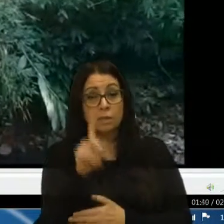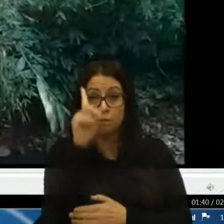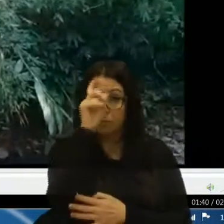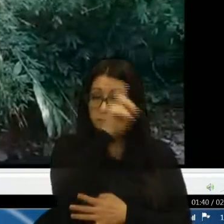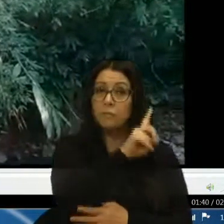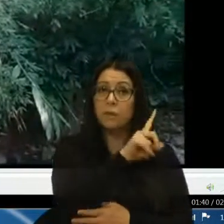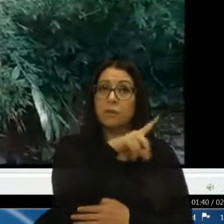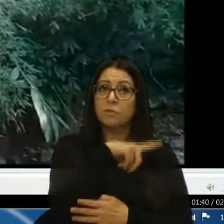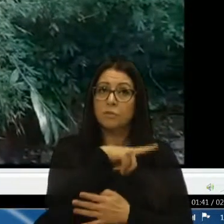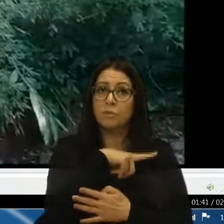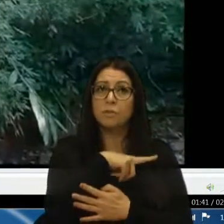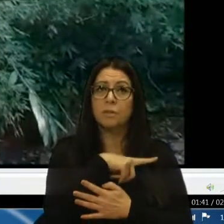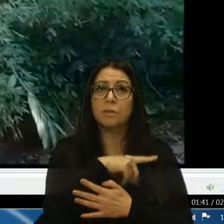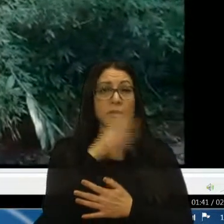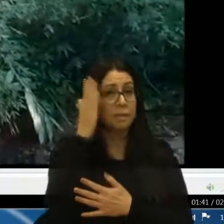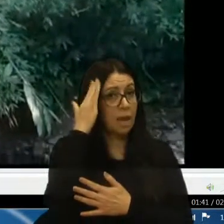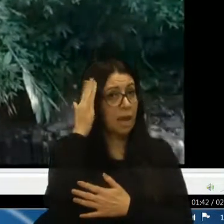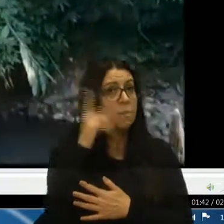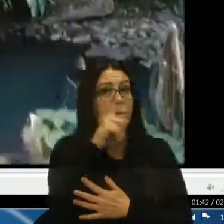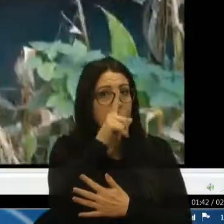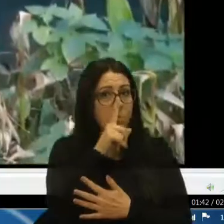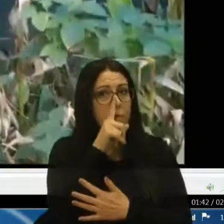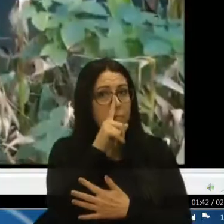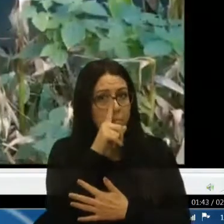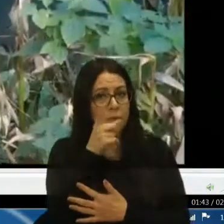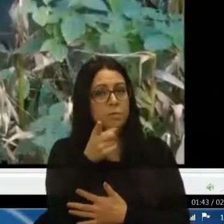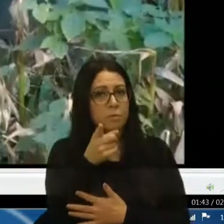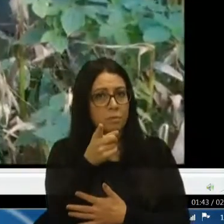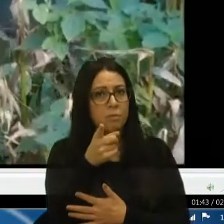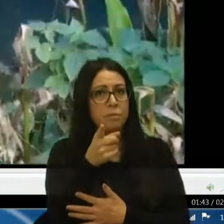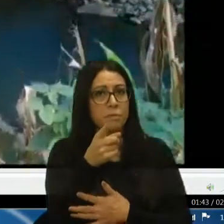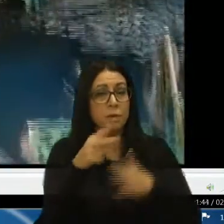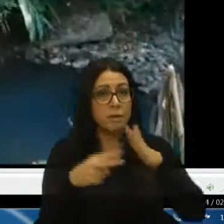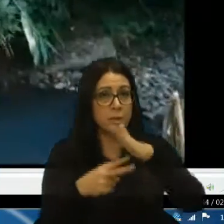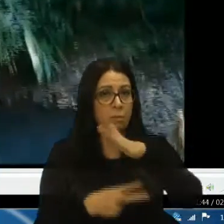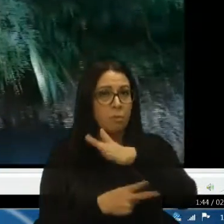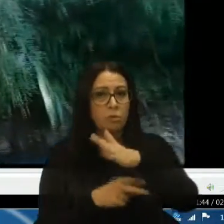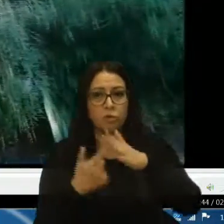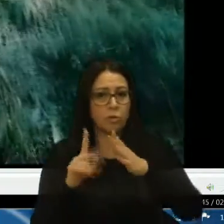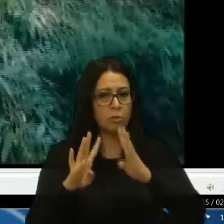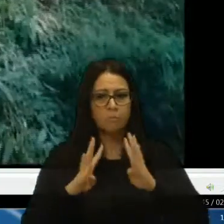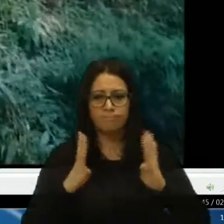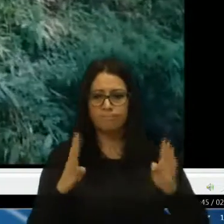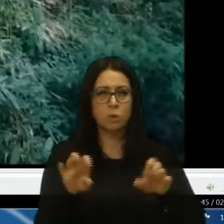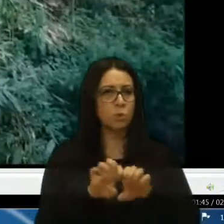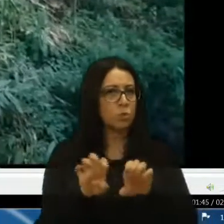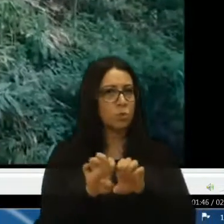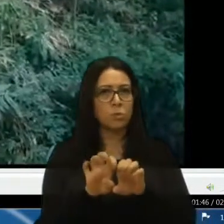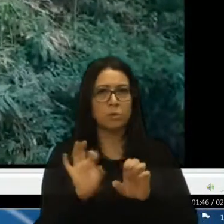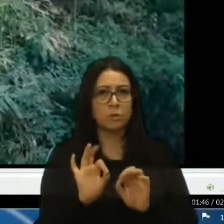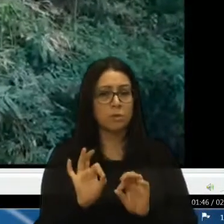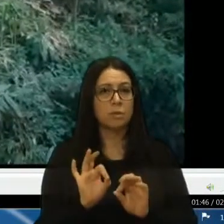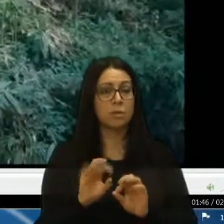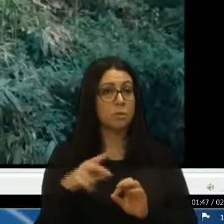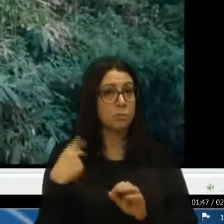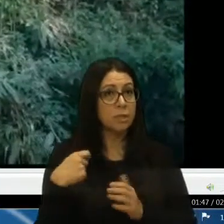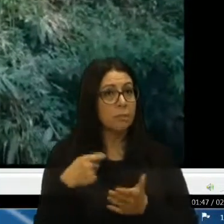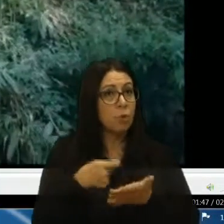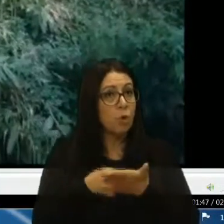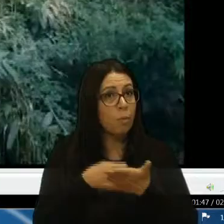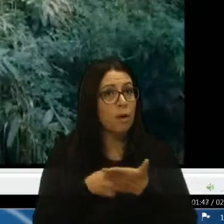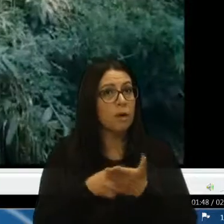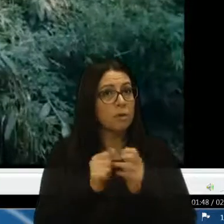do quanto, é perigoso, essa ponta, aqui, sem estrutura, e sem guardeireiro, então, nós precisamos cobrar,